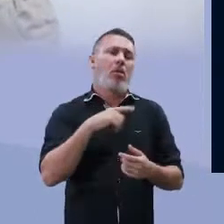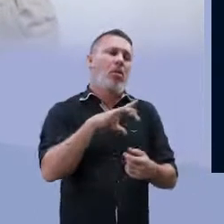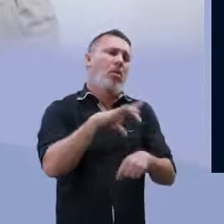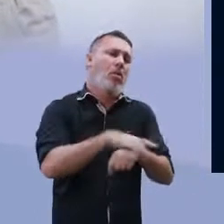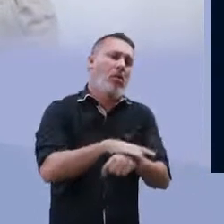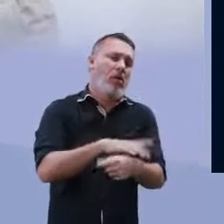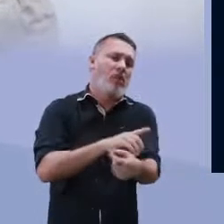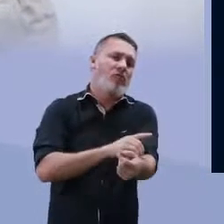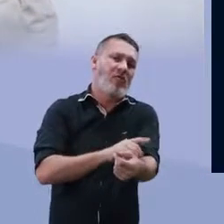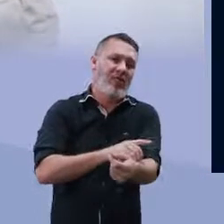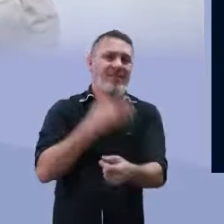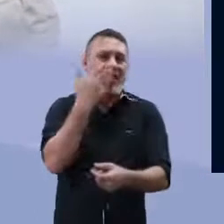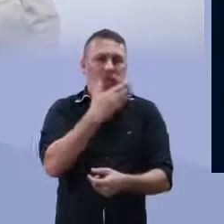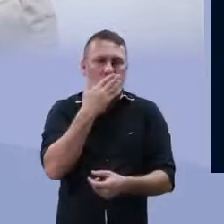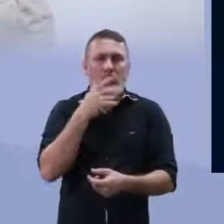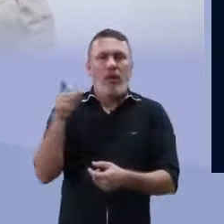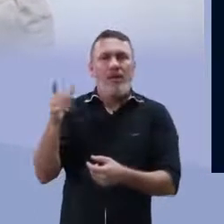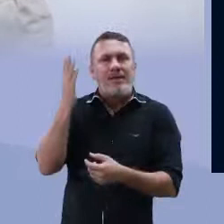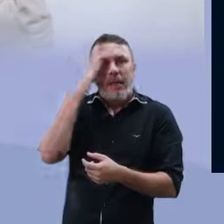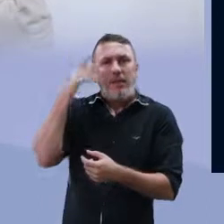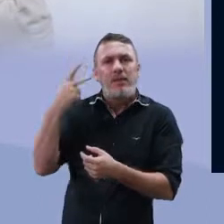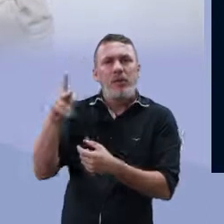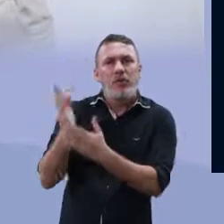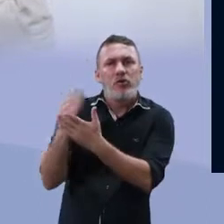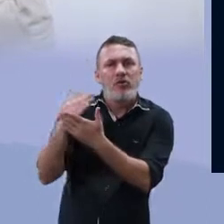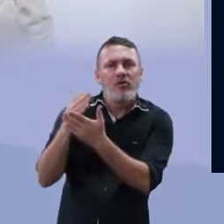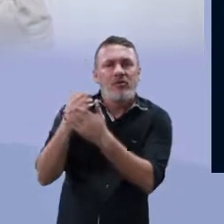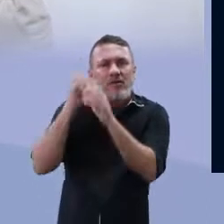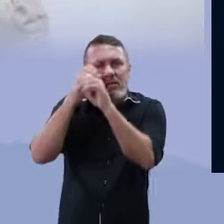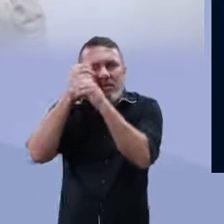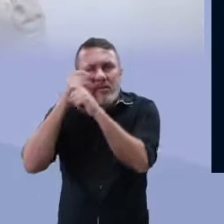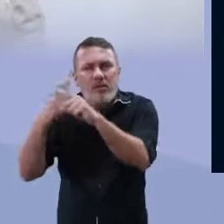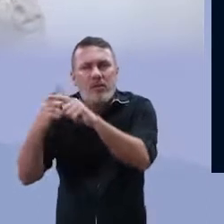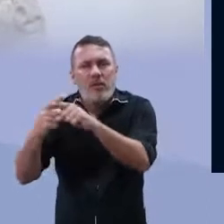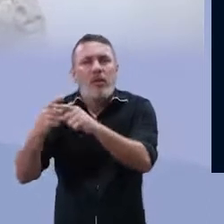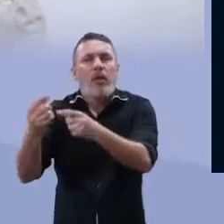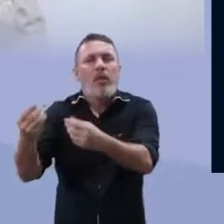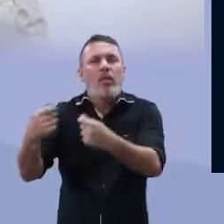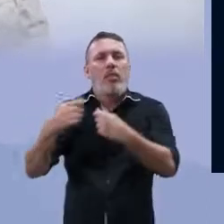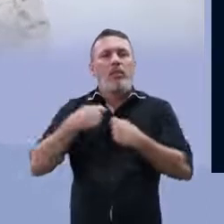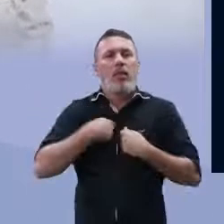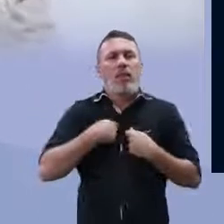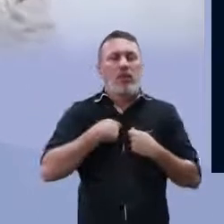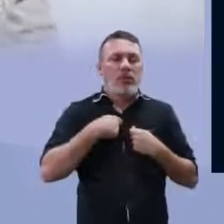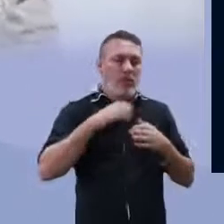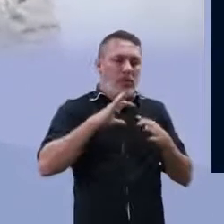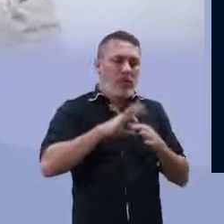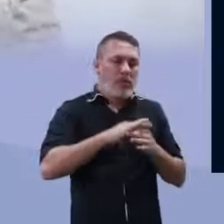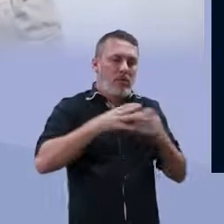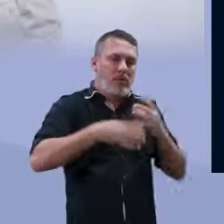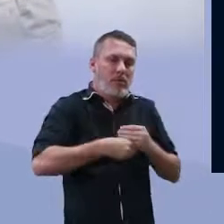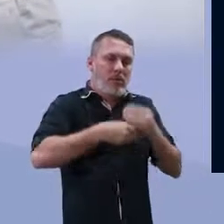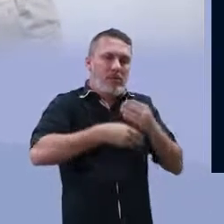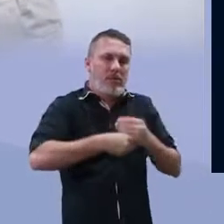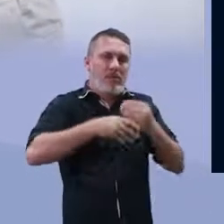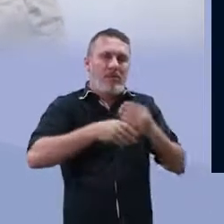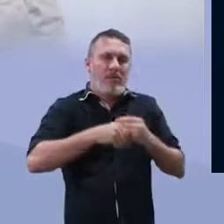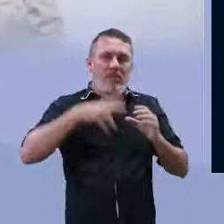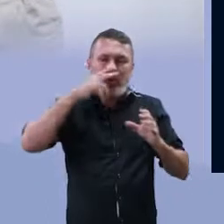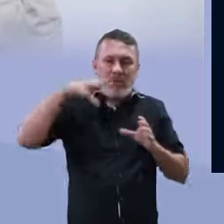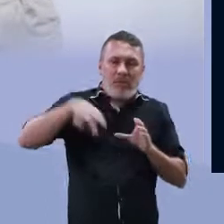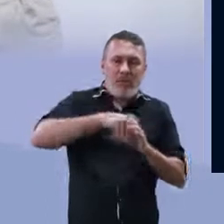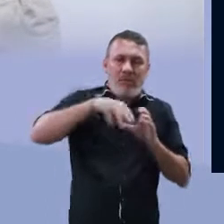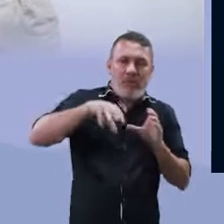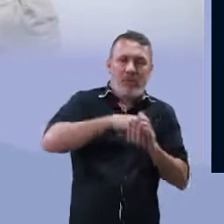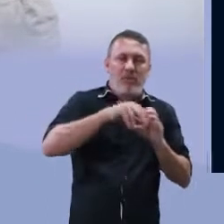proteína. Então, eles lançam enzimas de restrição para arrancar esse pedacinho e aí eles fazem, então, essa proteína e